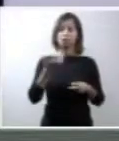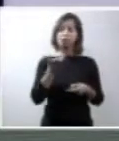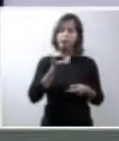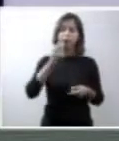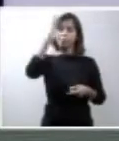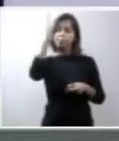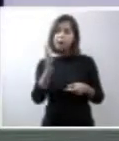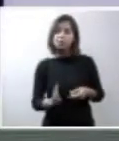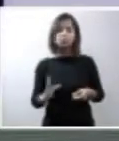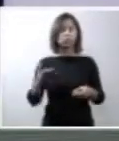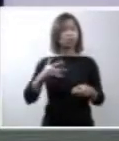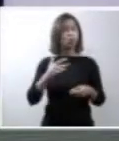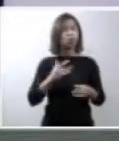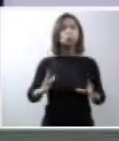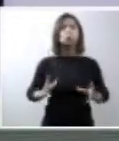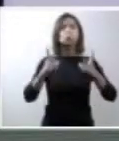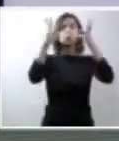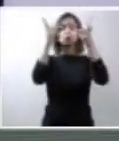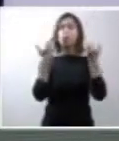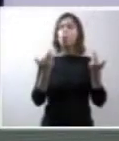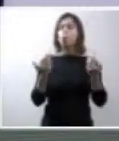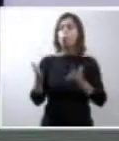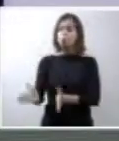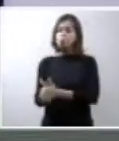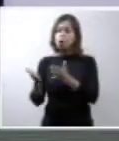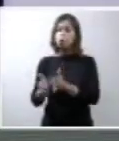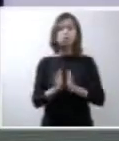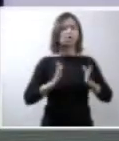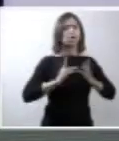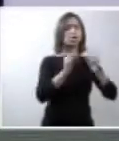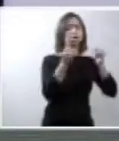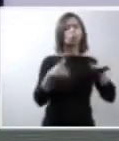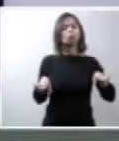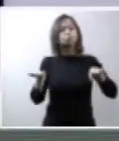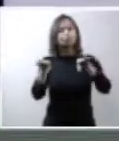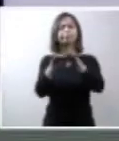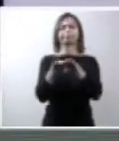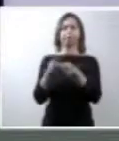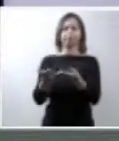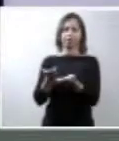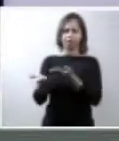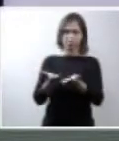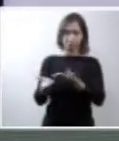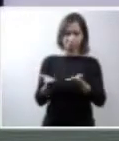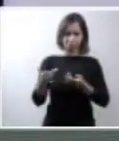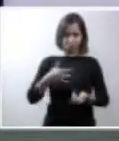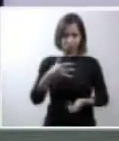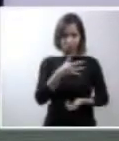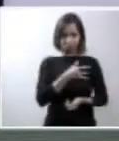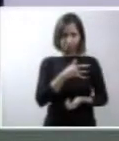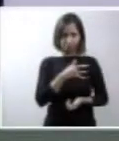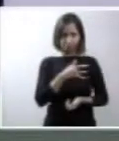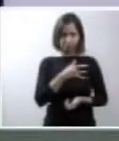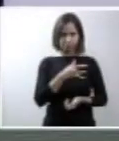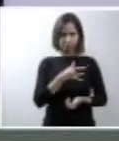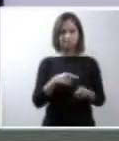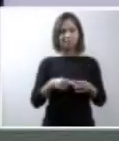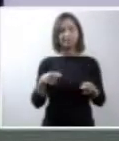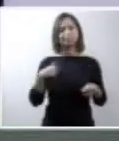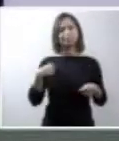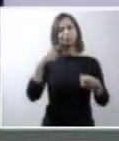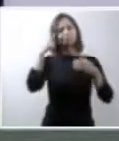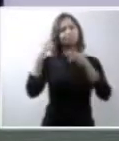da saúde pública. Agradeço a colaboração. E nós estamos aqui na busca,